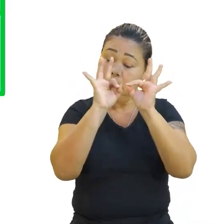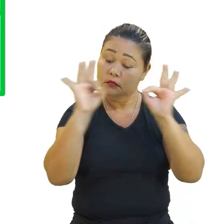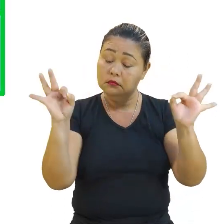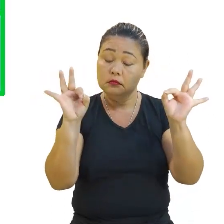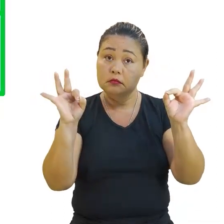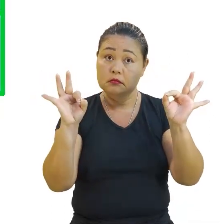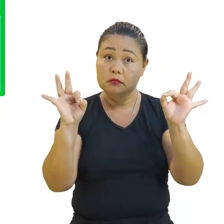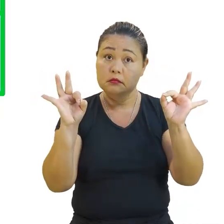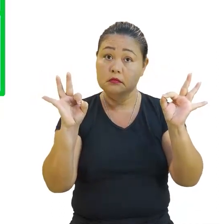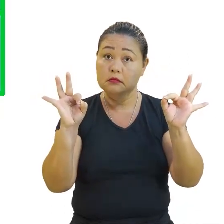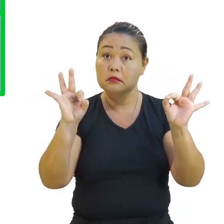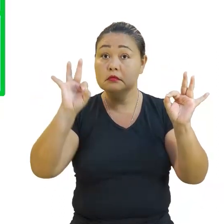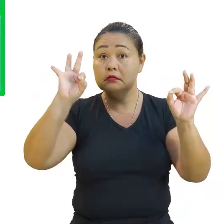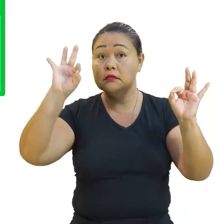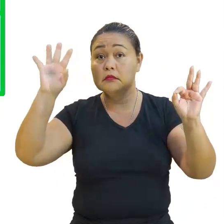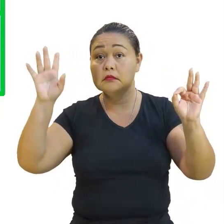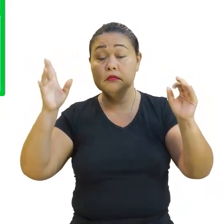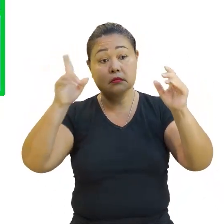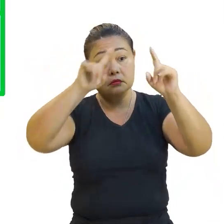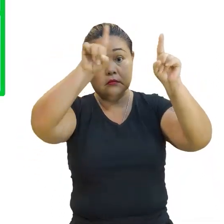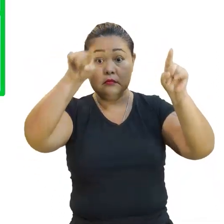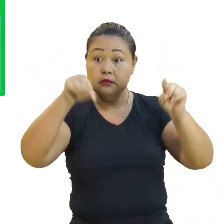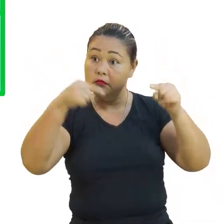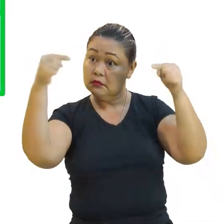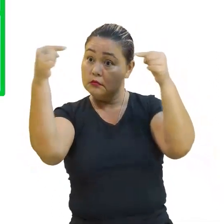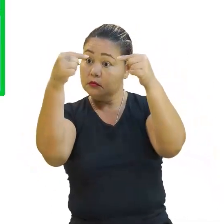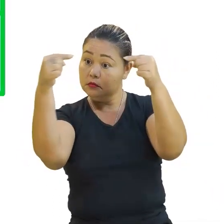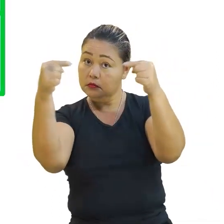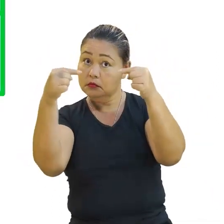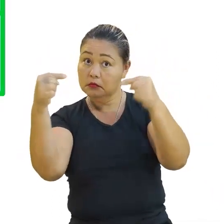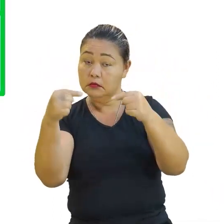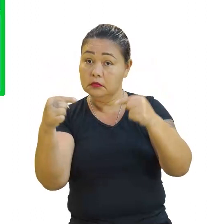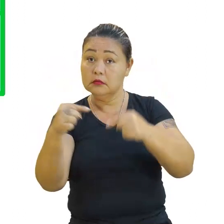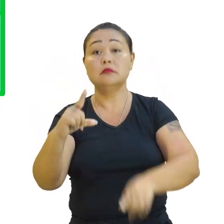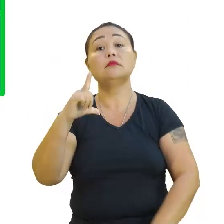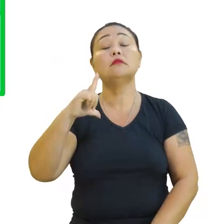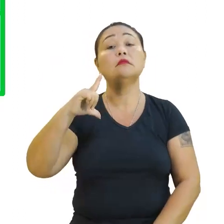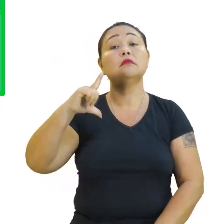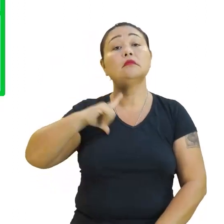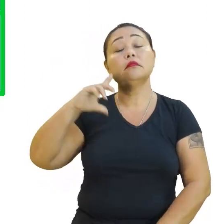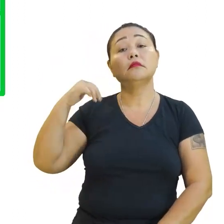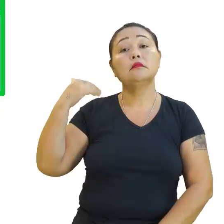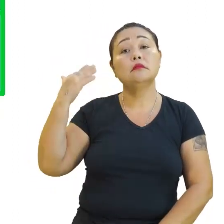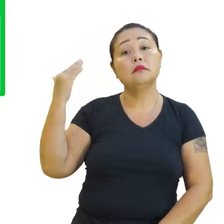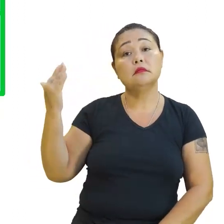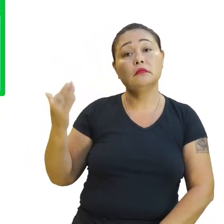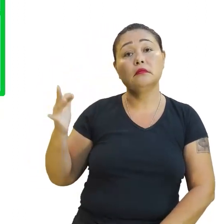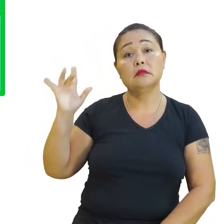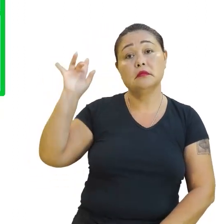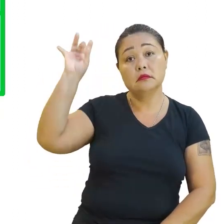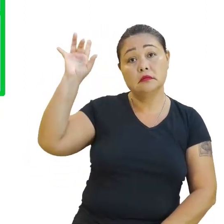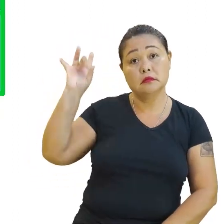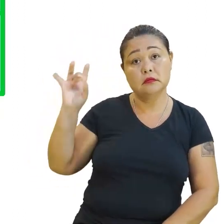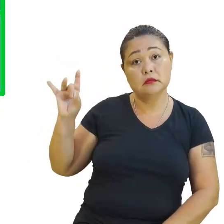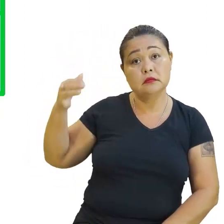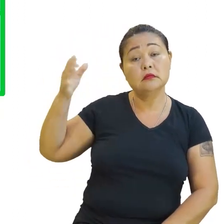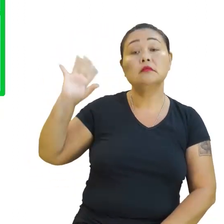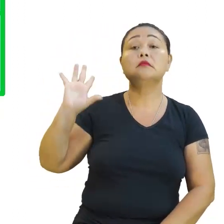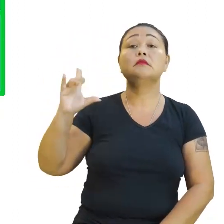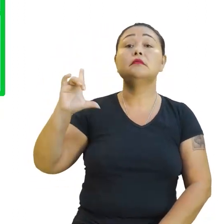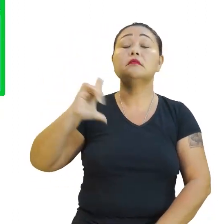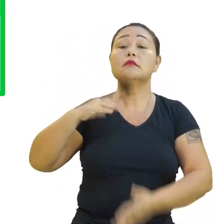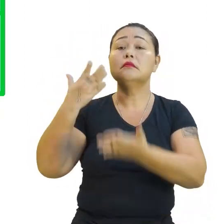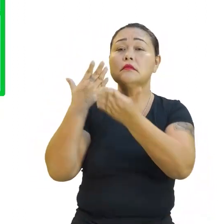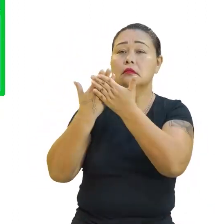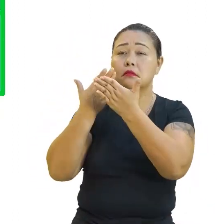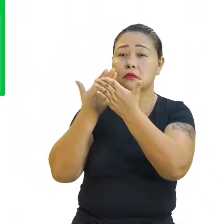E a identidade, cara. Crachá. Então, quando a gente vai especificando cada uma, é bom a gente estudar uma